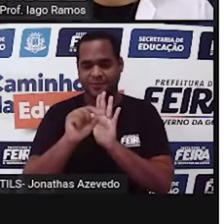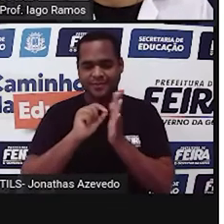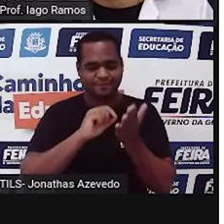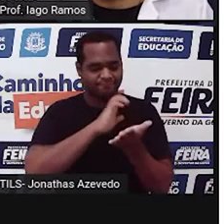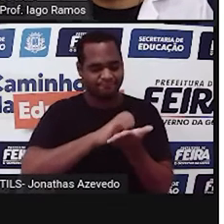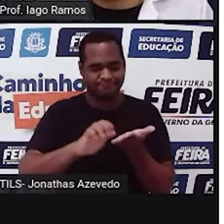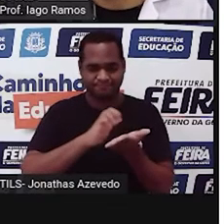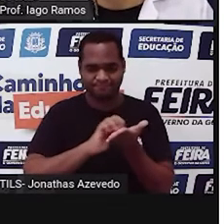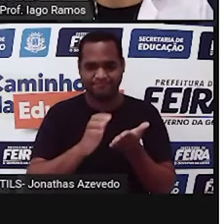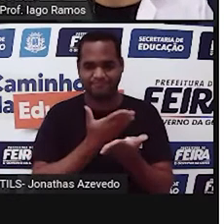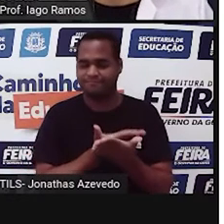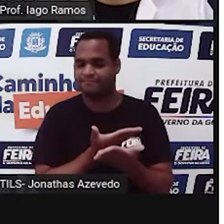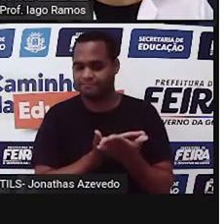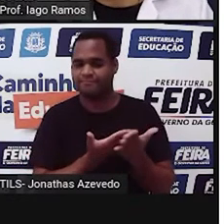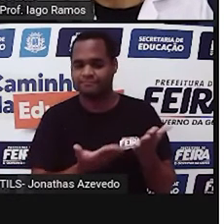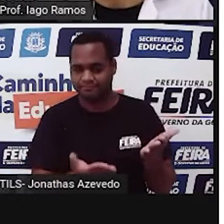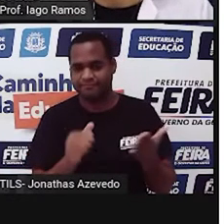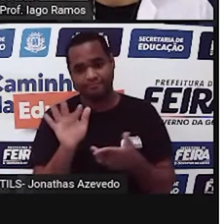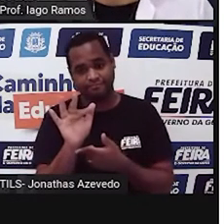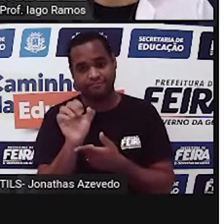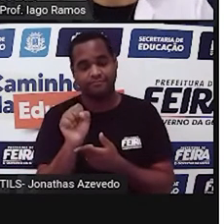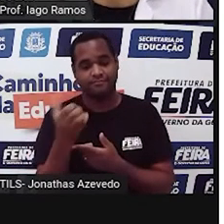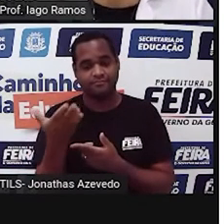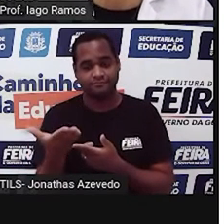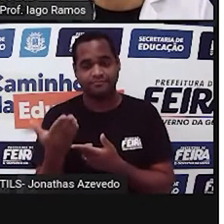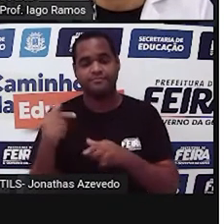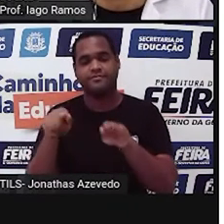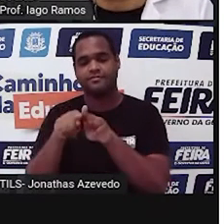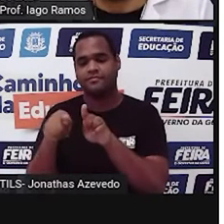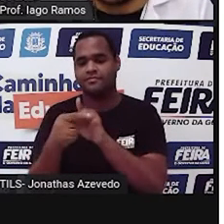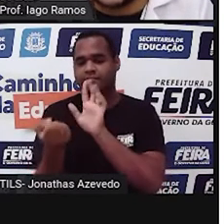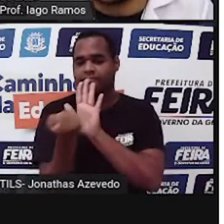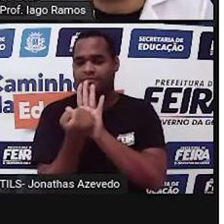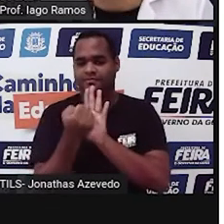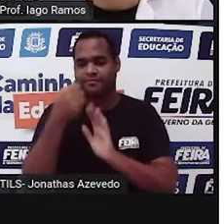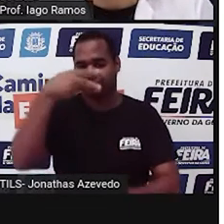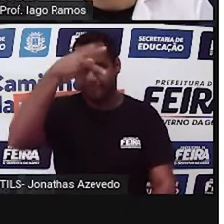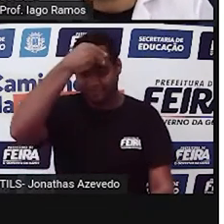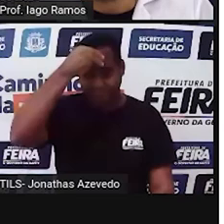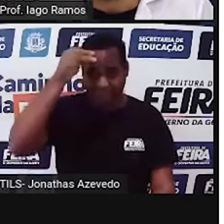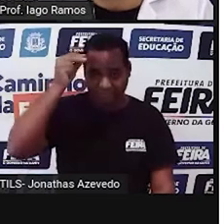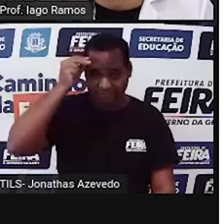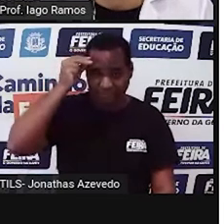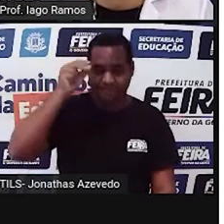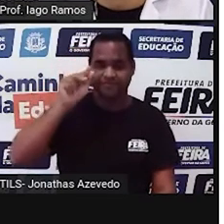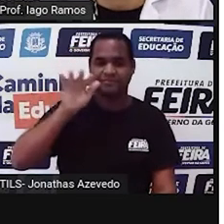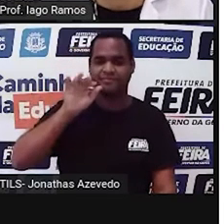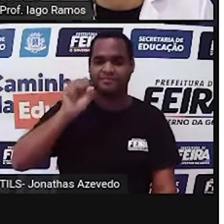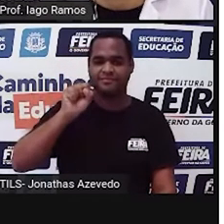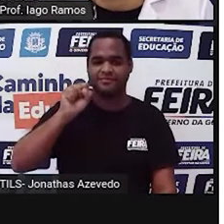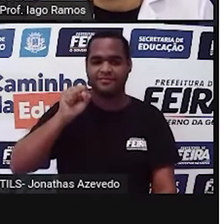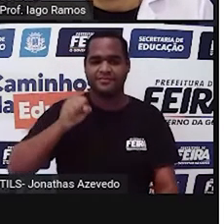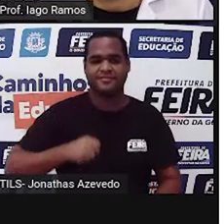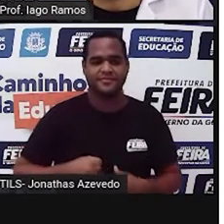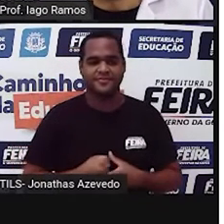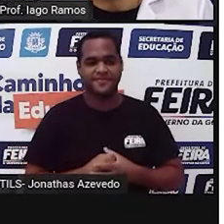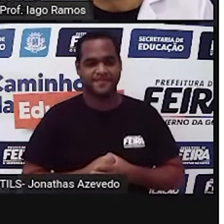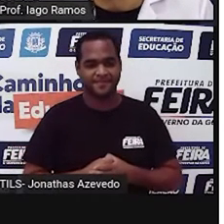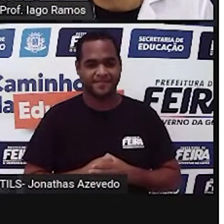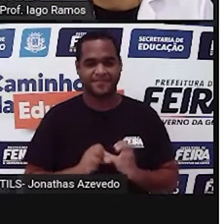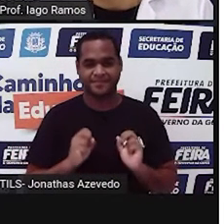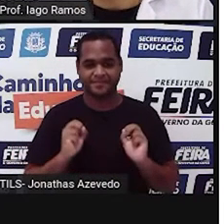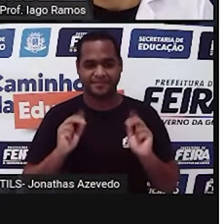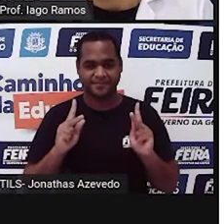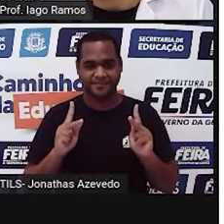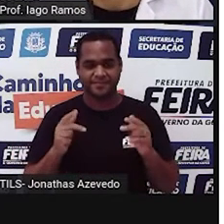Secretaria Municipal de Educação de Feira, e a logomarca da Prefeitura Municipal de Feira de Santana, tá bom?